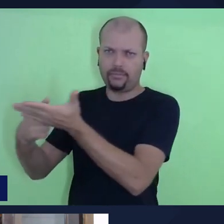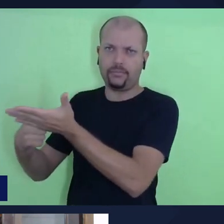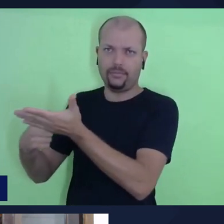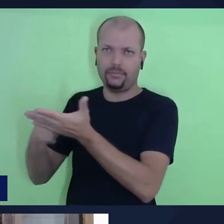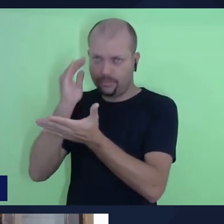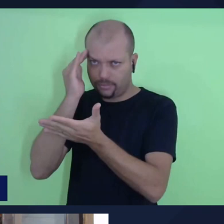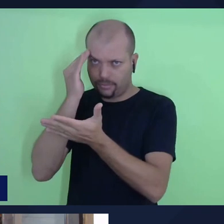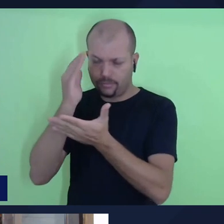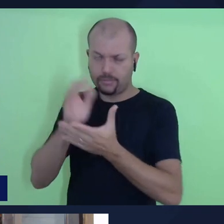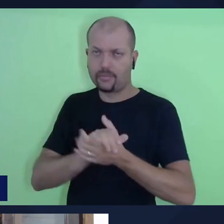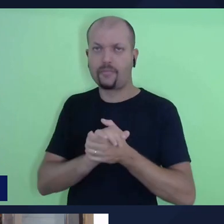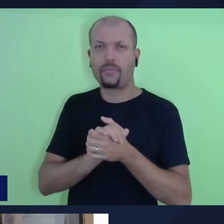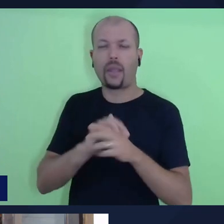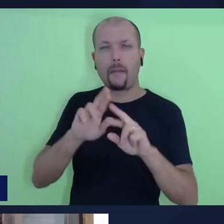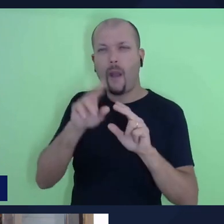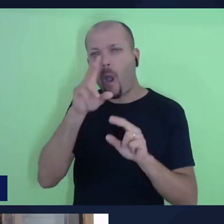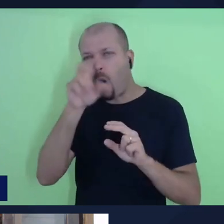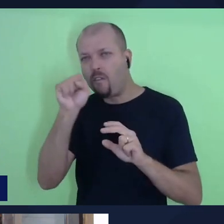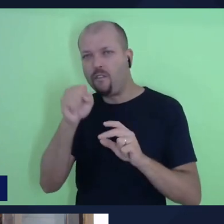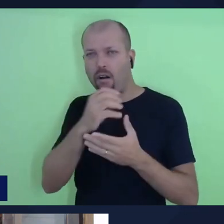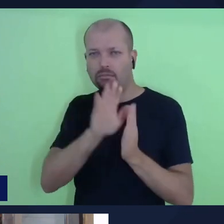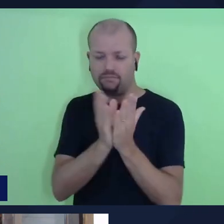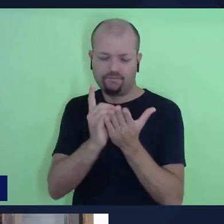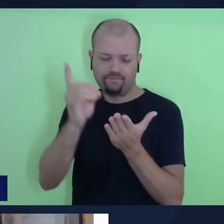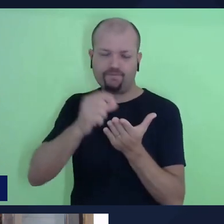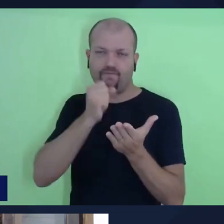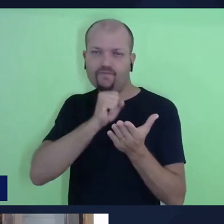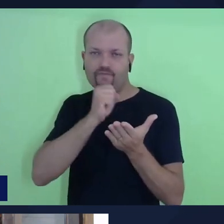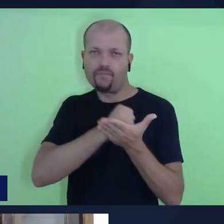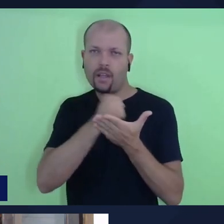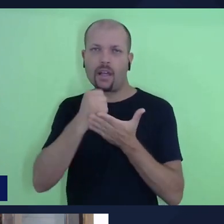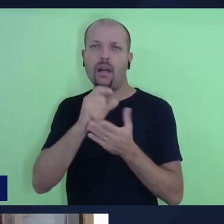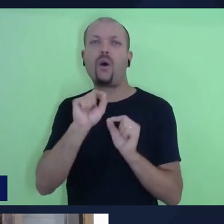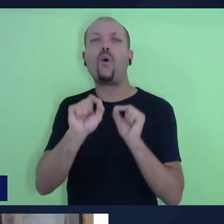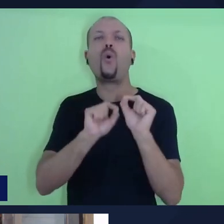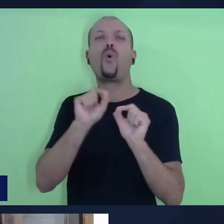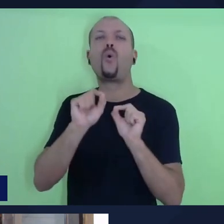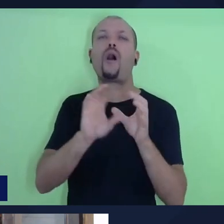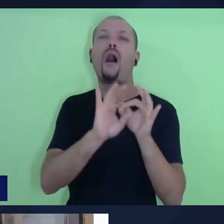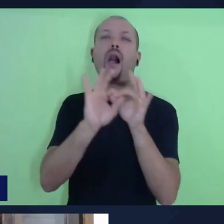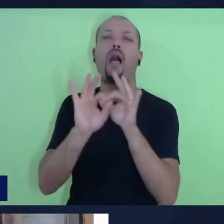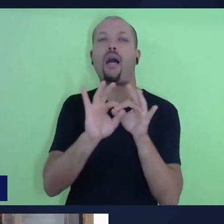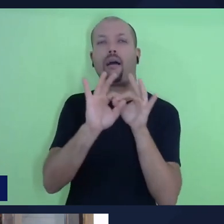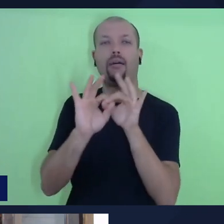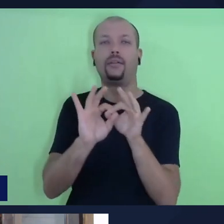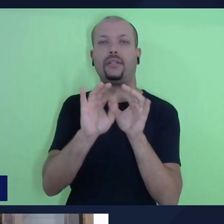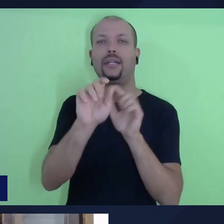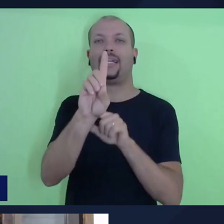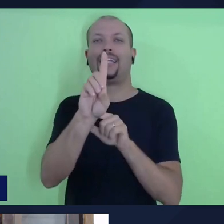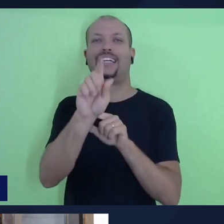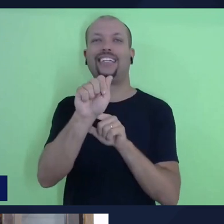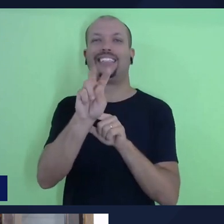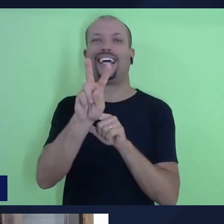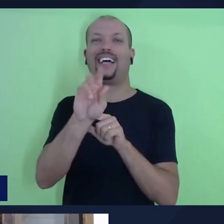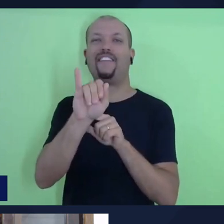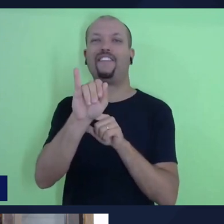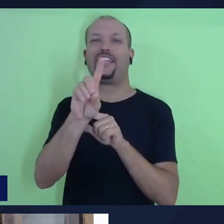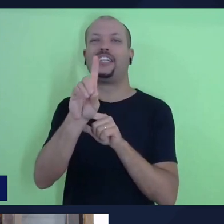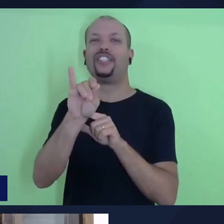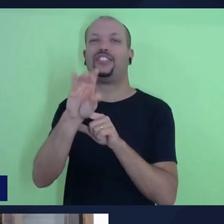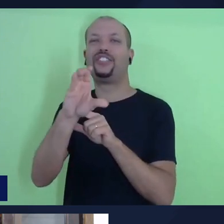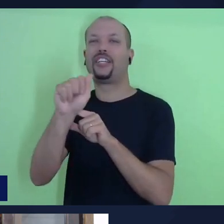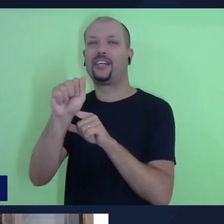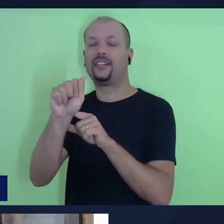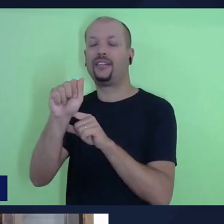fica muito forte no texto do Velho Testamento esse tipo de aliança que é chamada aliança davídica, em que Deus tem